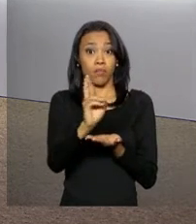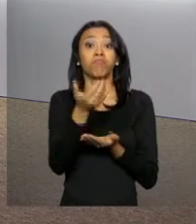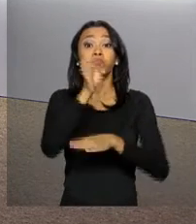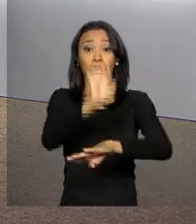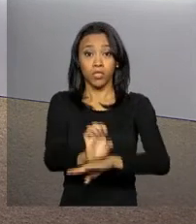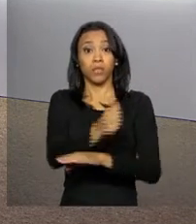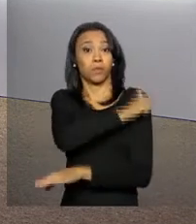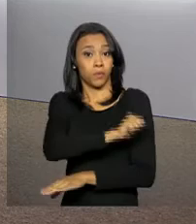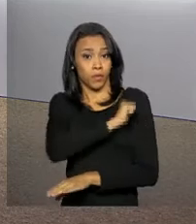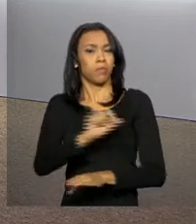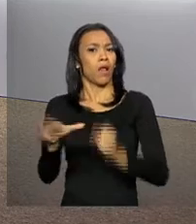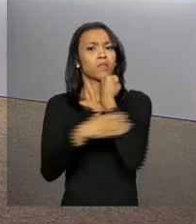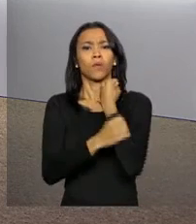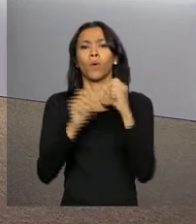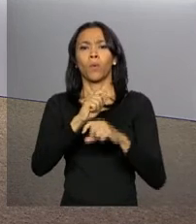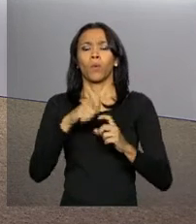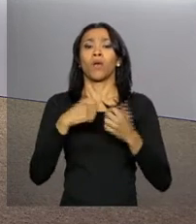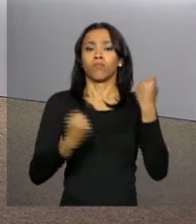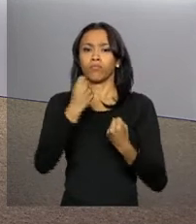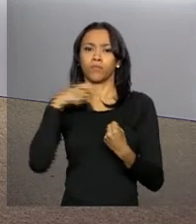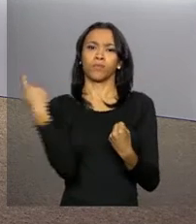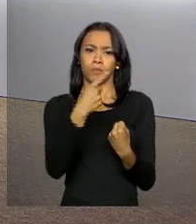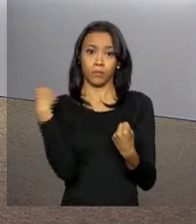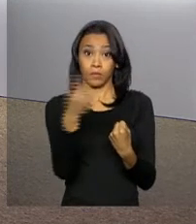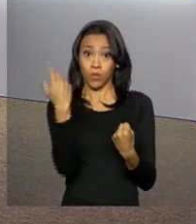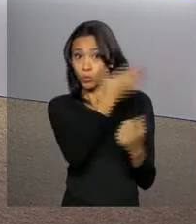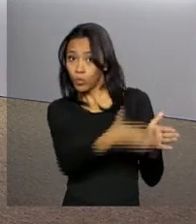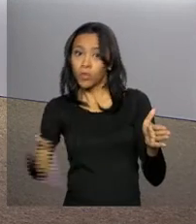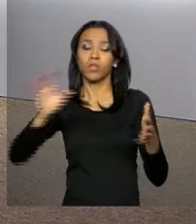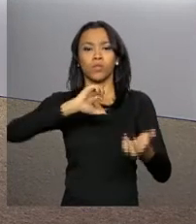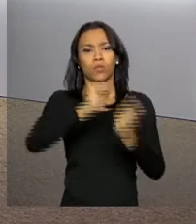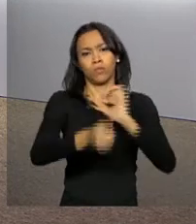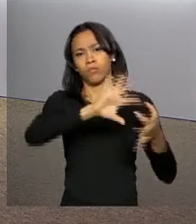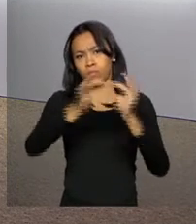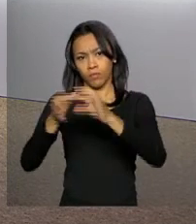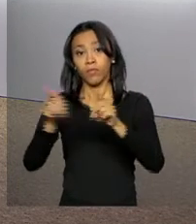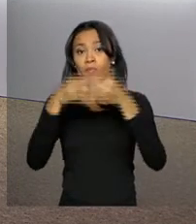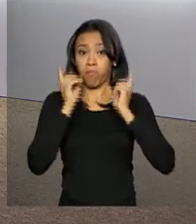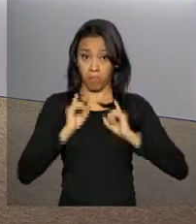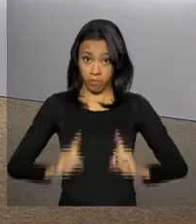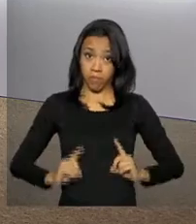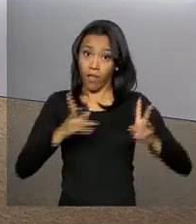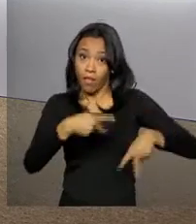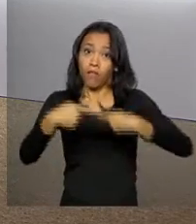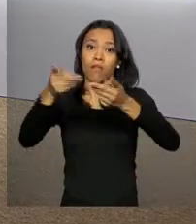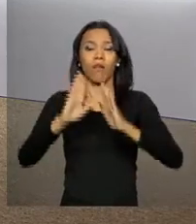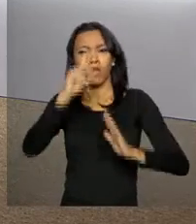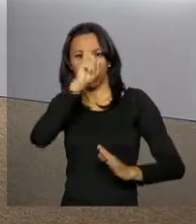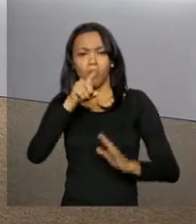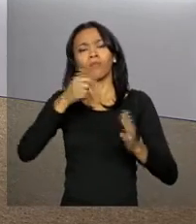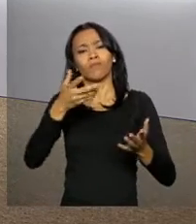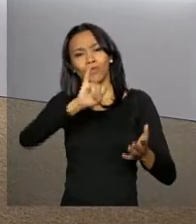de Janeiro garantir ambulâncias para transporte de pacientes durante os Jogos Olímpicos e Paralímpicos. Os detalhes com o repórter João Pedro